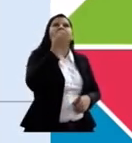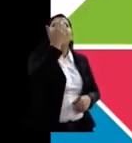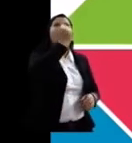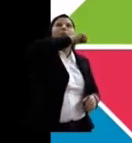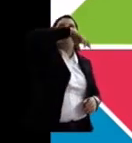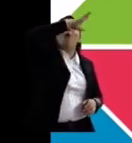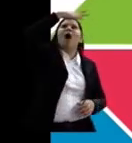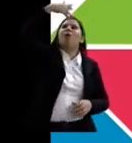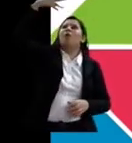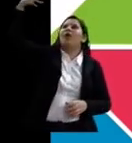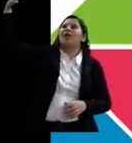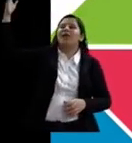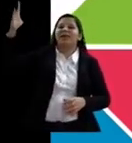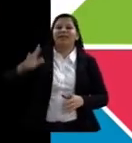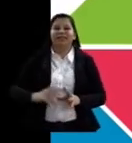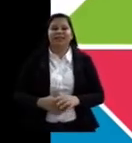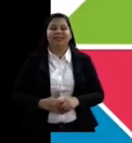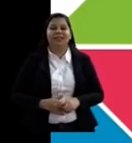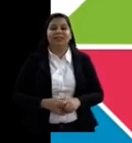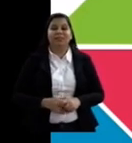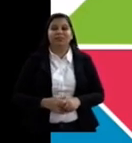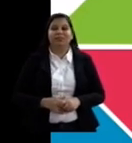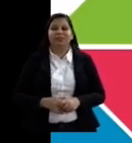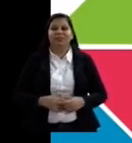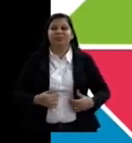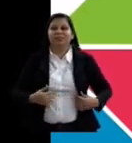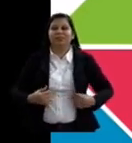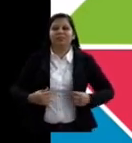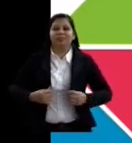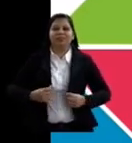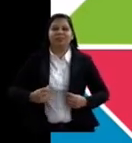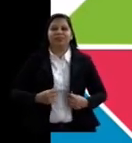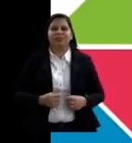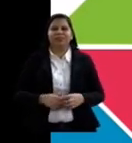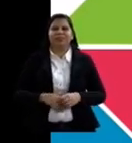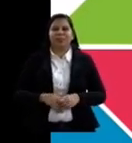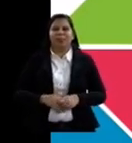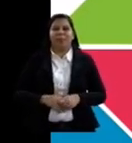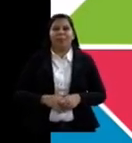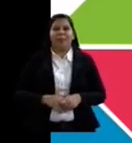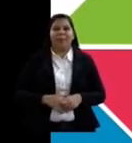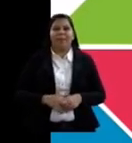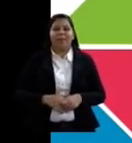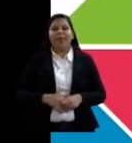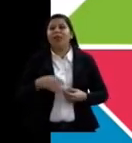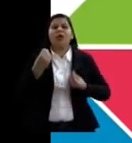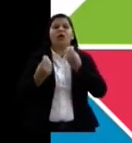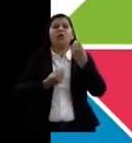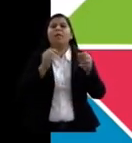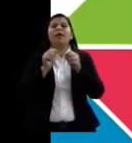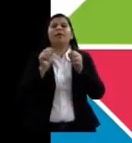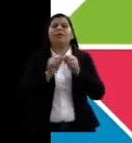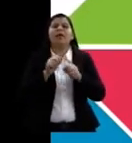nascer. Como é que a gente fez esse gelo aí, filho? A desse